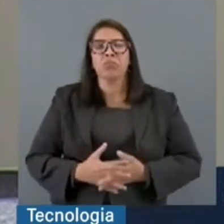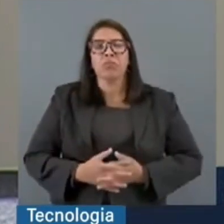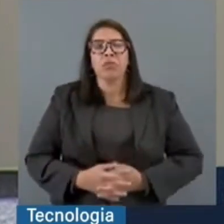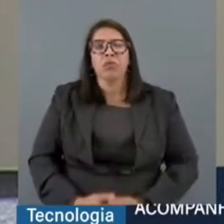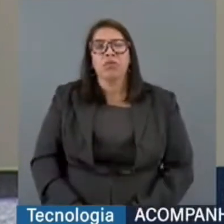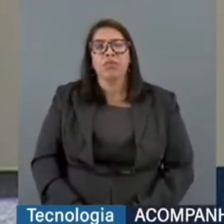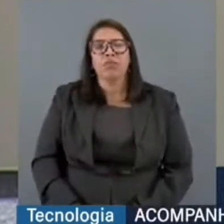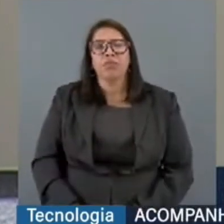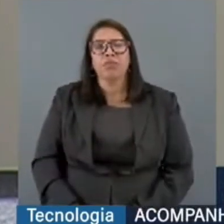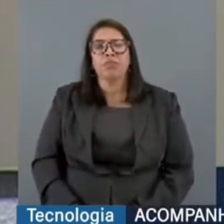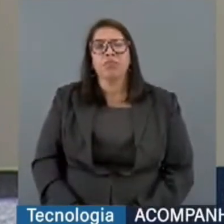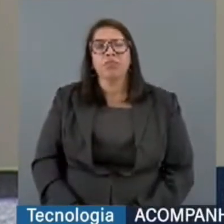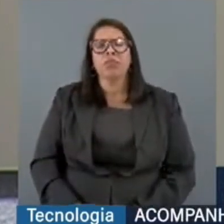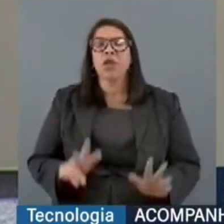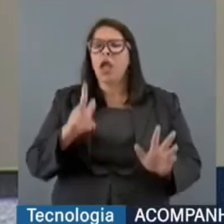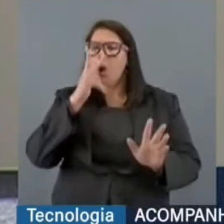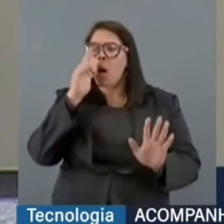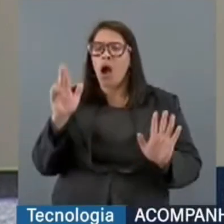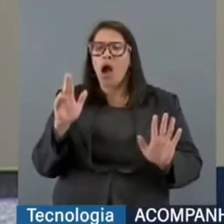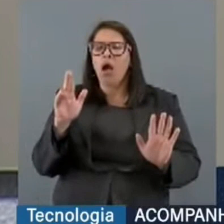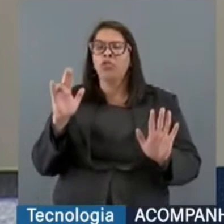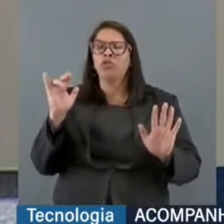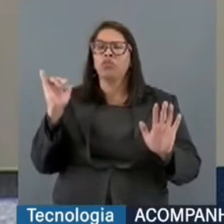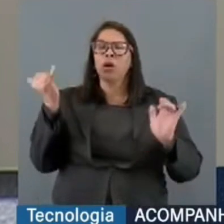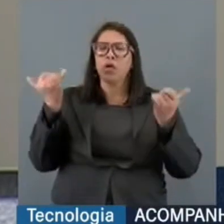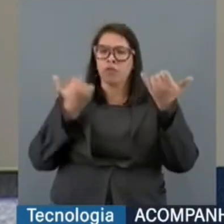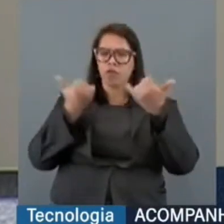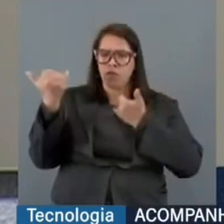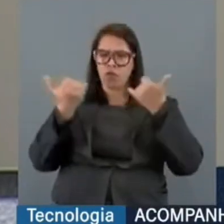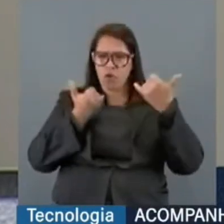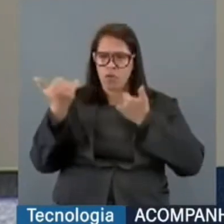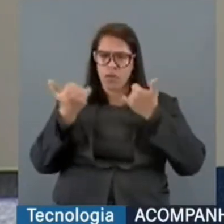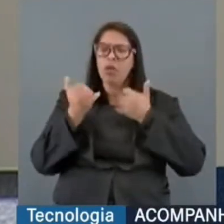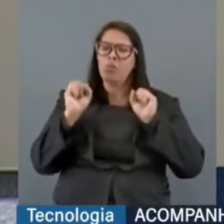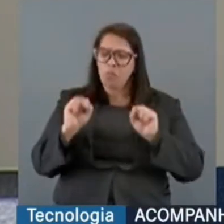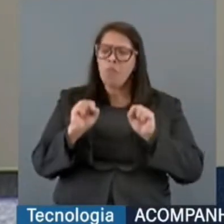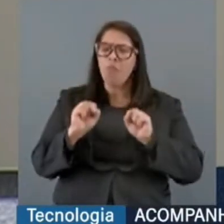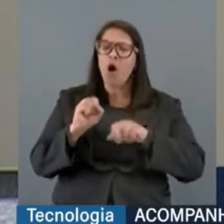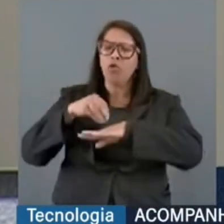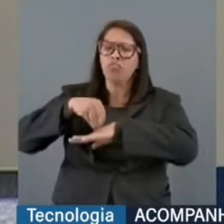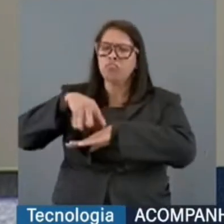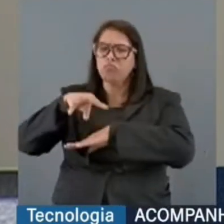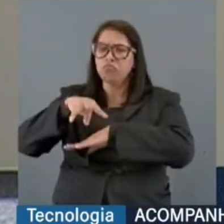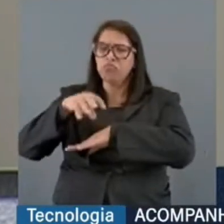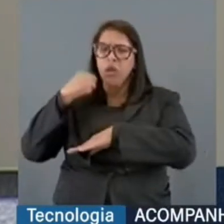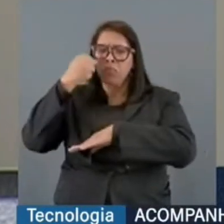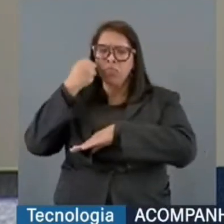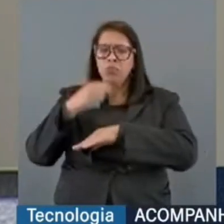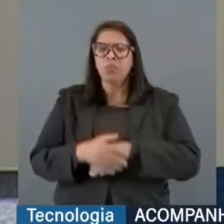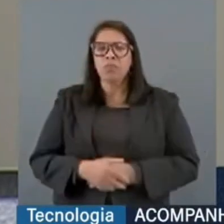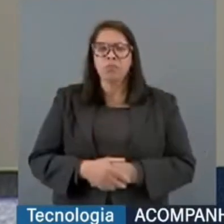Talvez um dado eu possa trazer a vossas excelências.